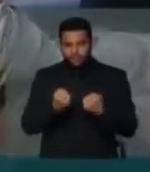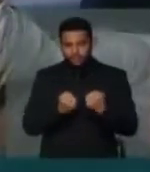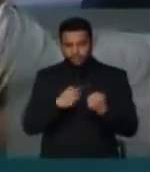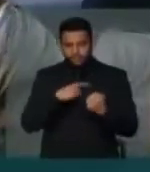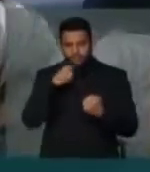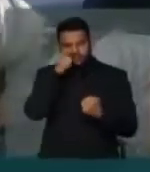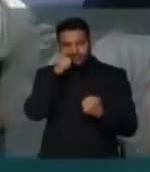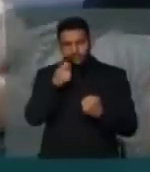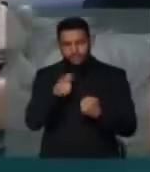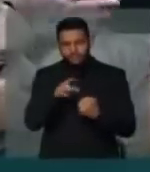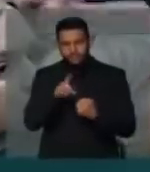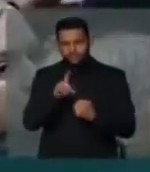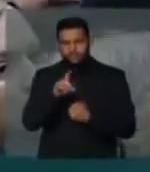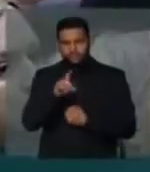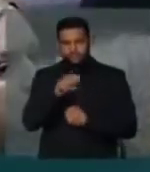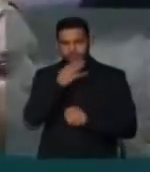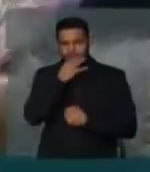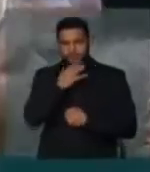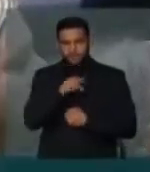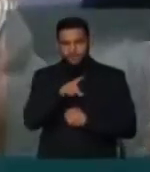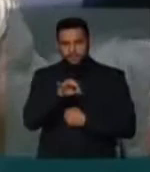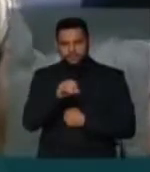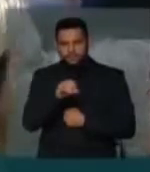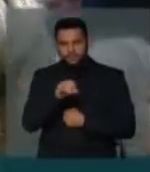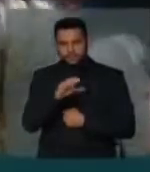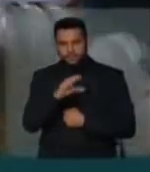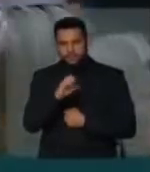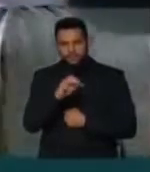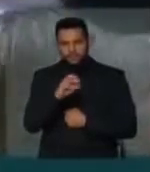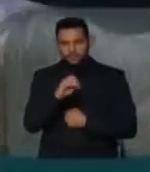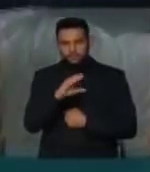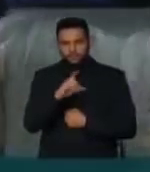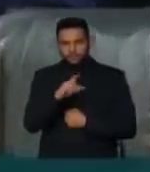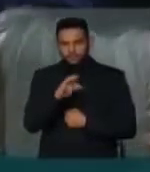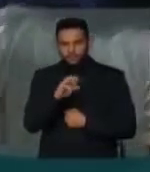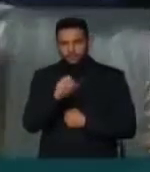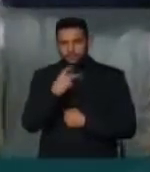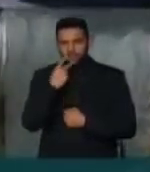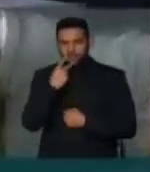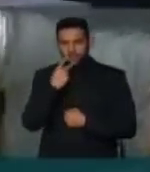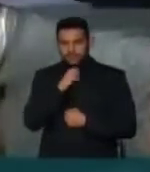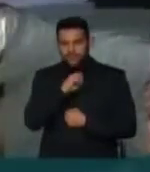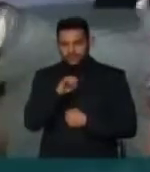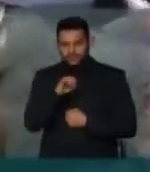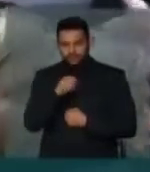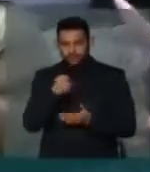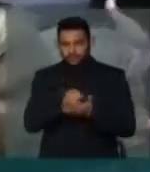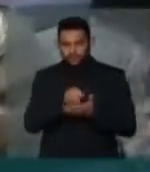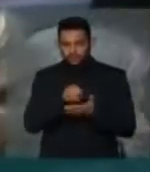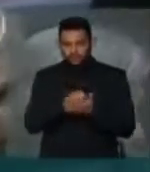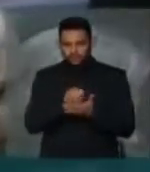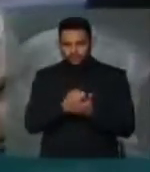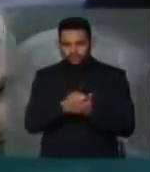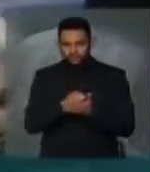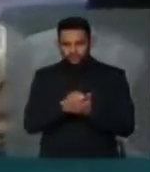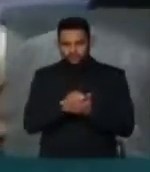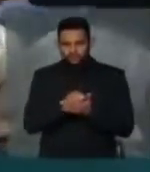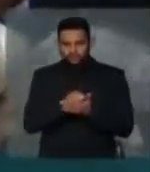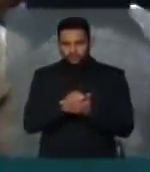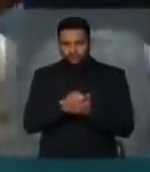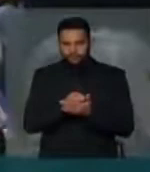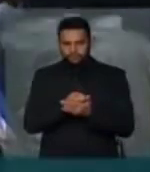funcionário do Detran, lá do Espírito Santo da Siretran de Colatina, diz que se for exigida o tempo